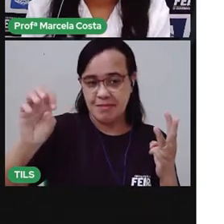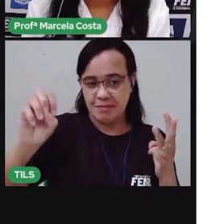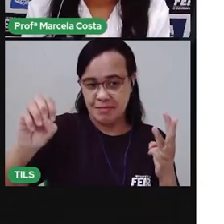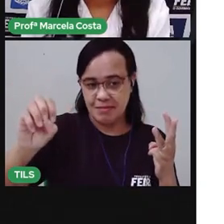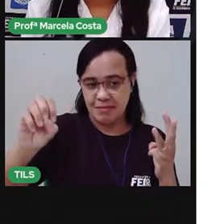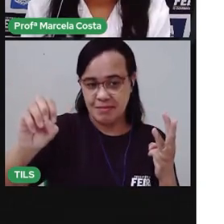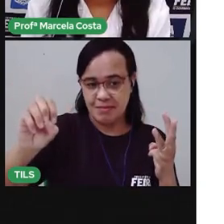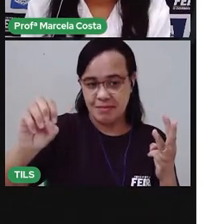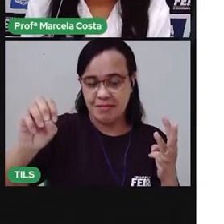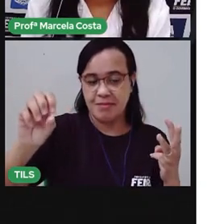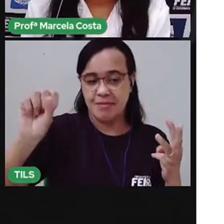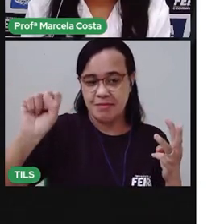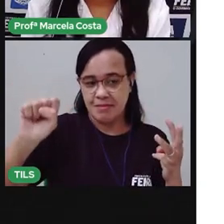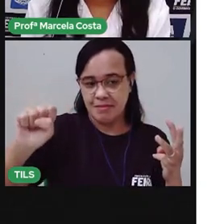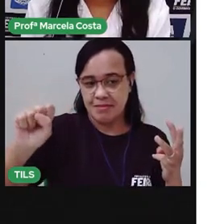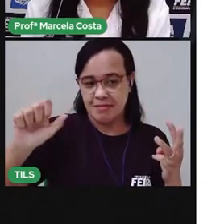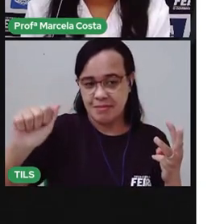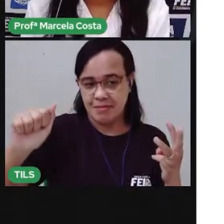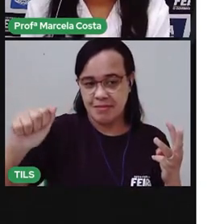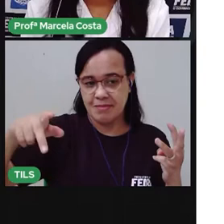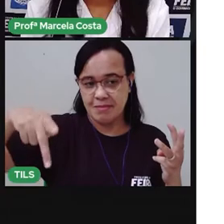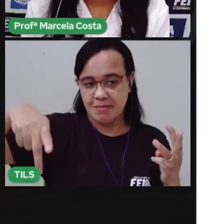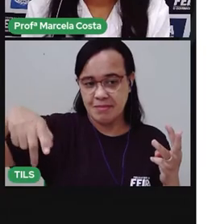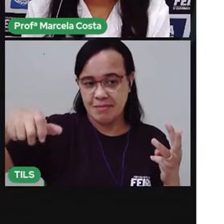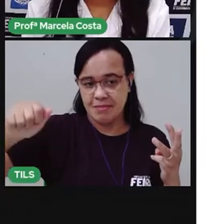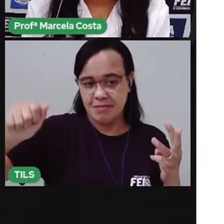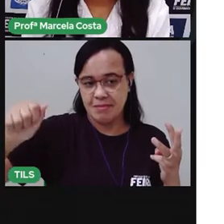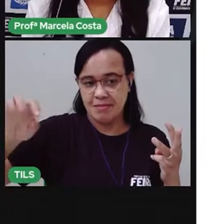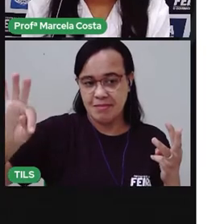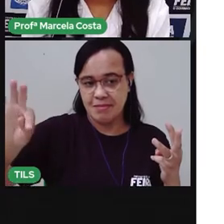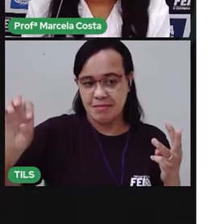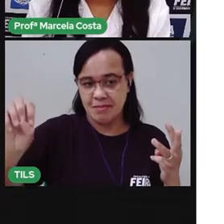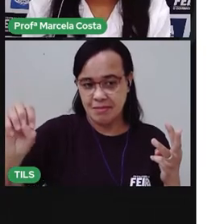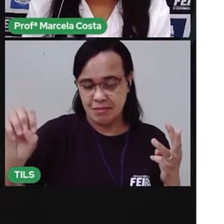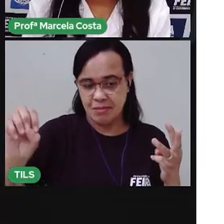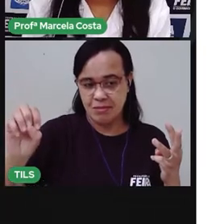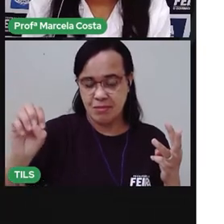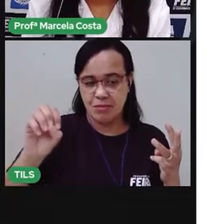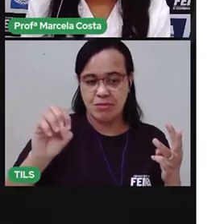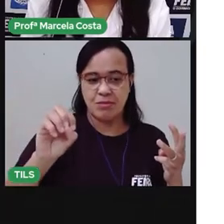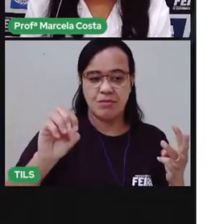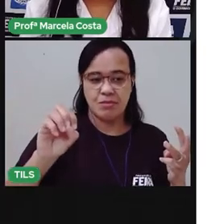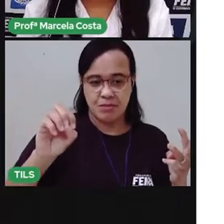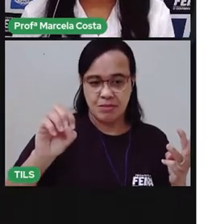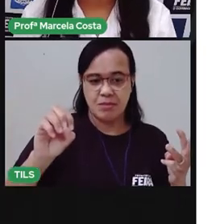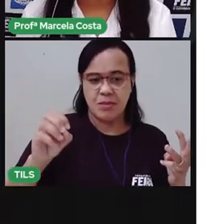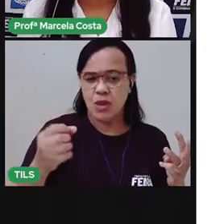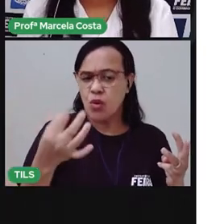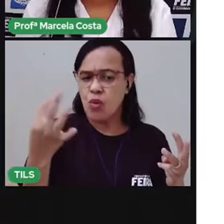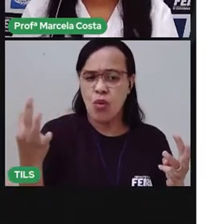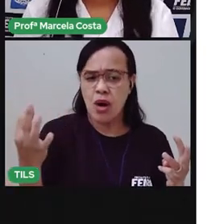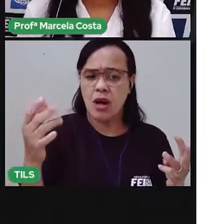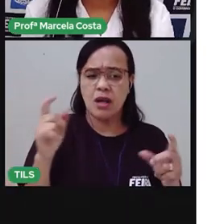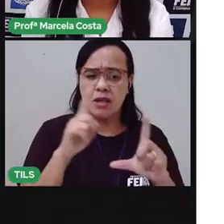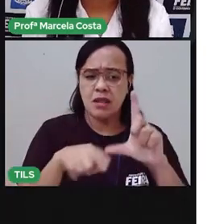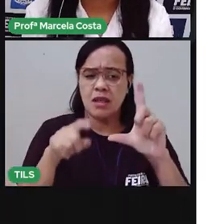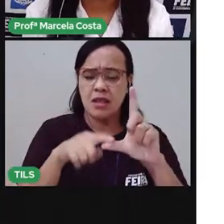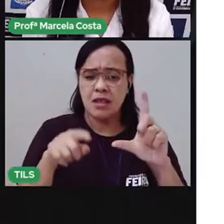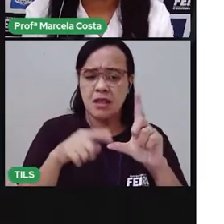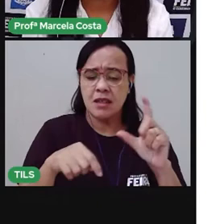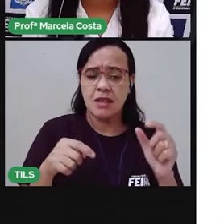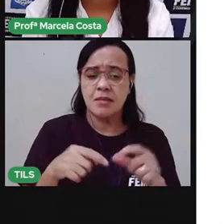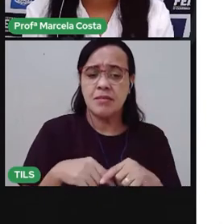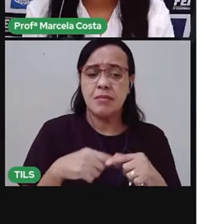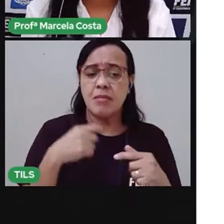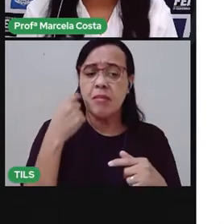To. Sa, pa, to. Quantas vezes você abriu a boca para falar essa